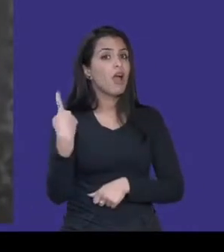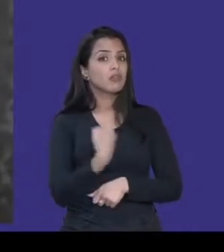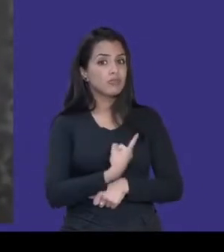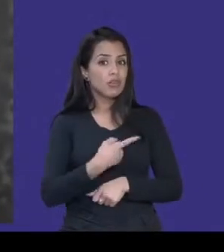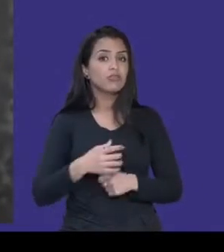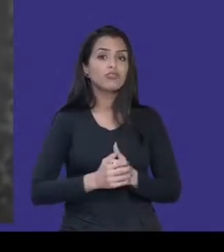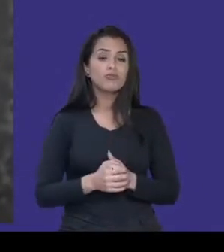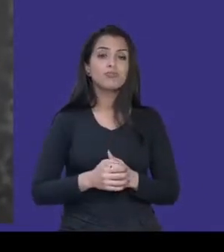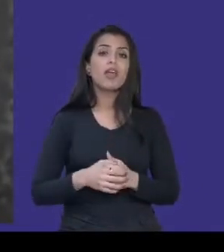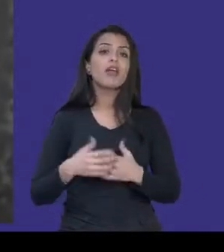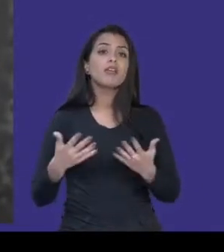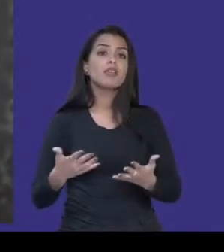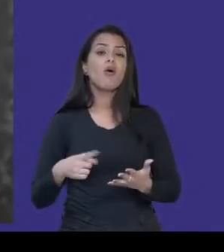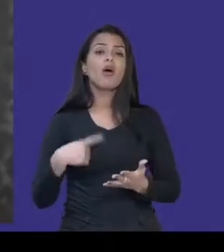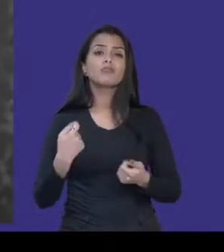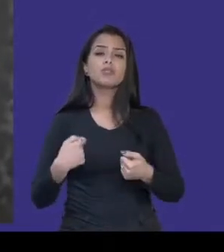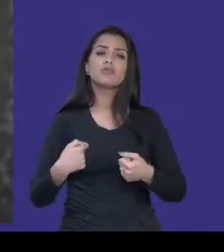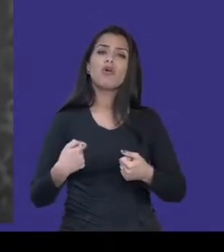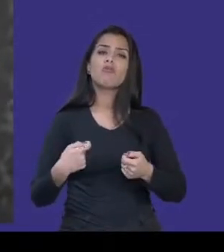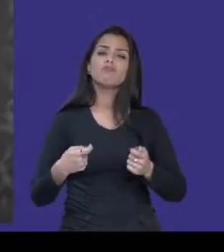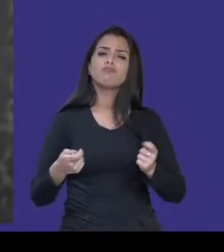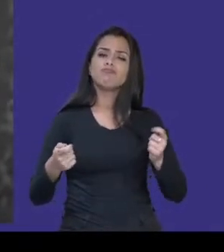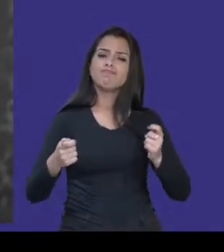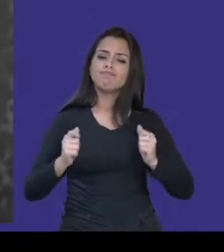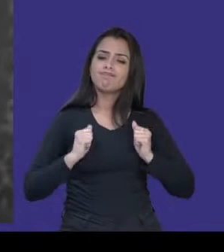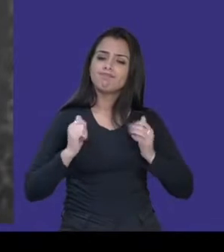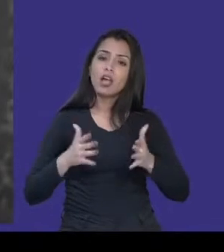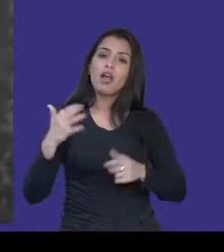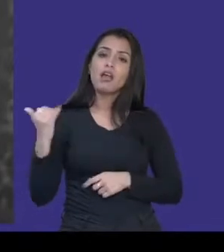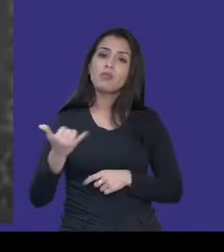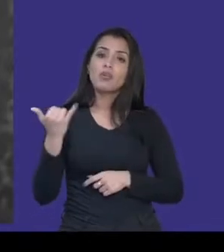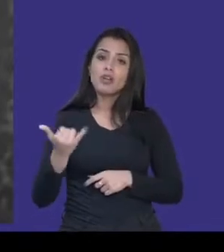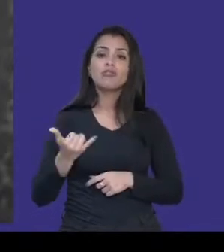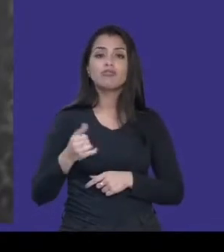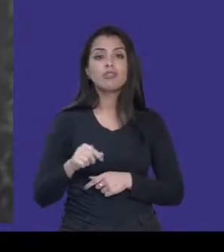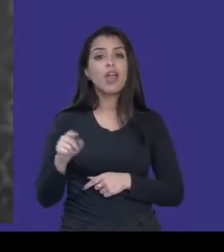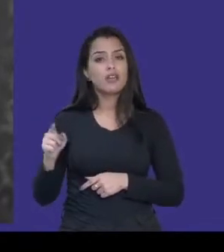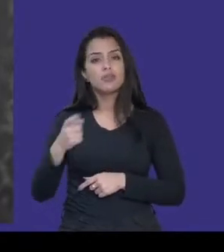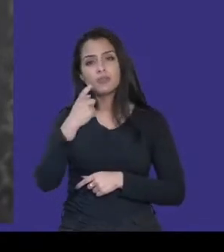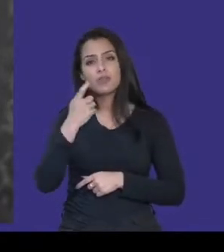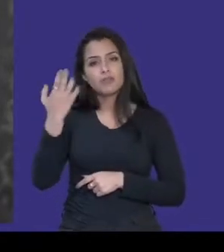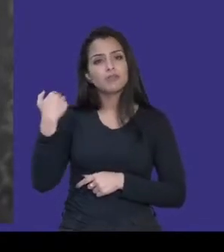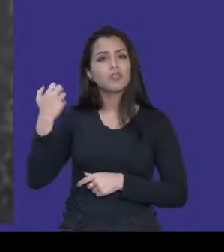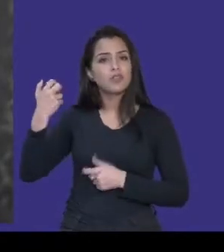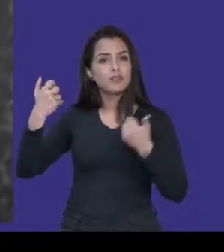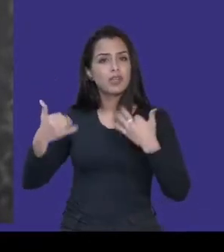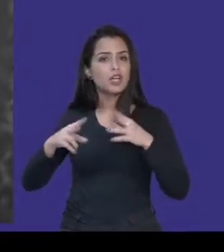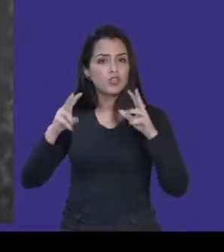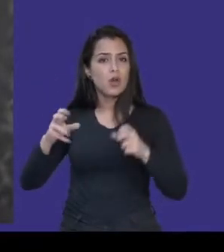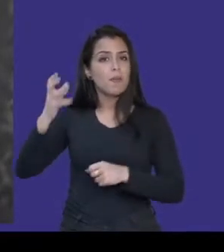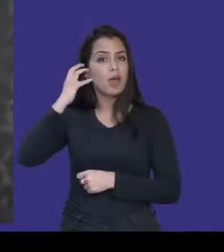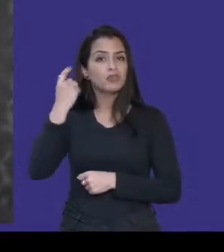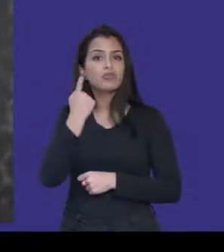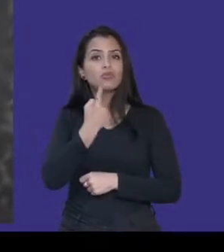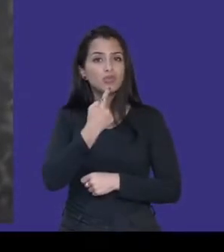importante foi justamente adotar essa prática que eu acabei de comentar em relação à Rádio Sur, daquela da USP. Ou